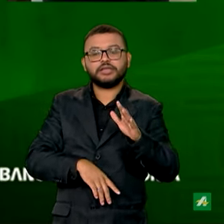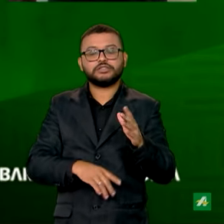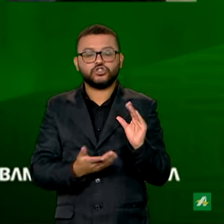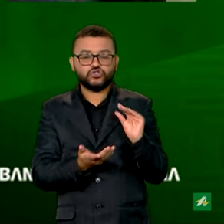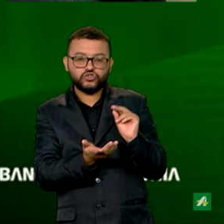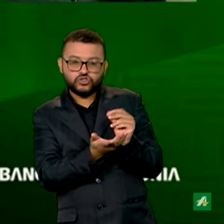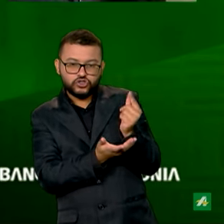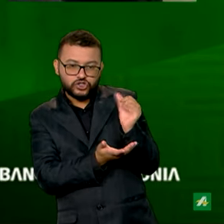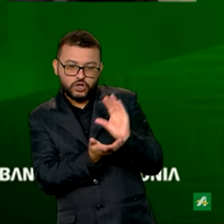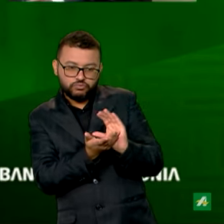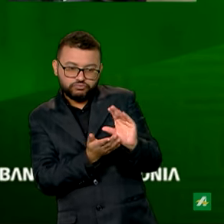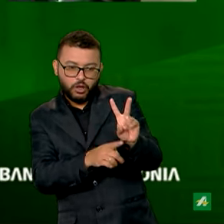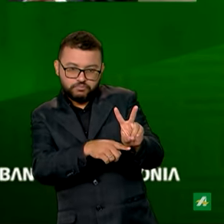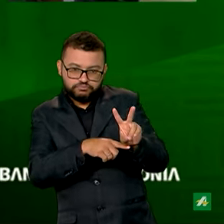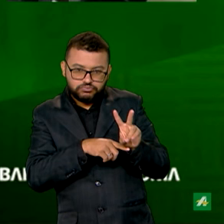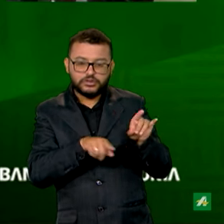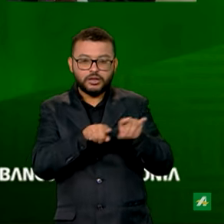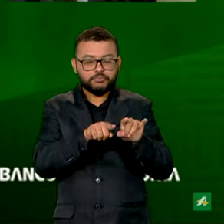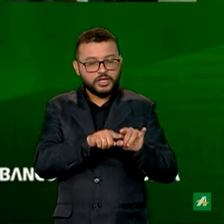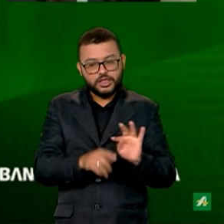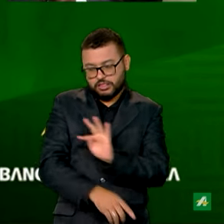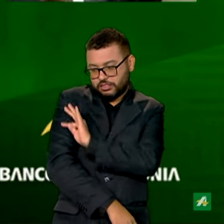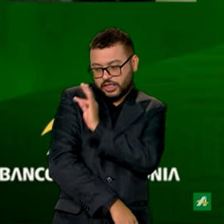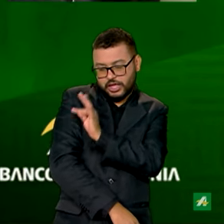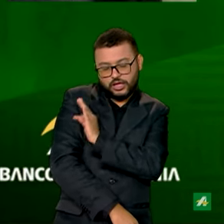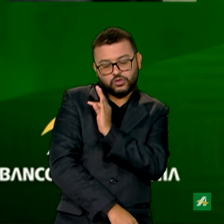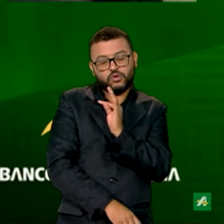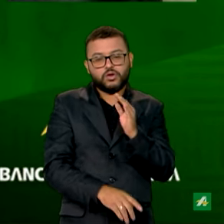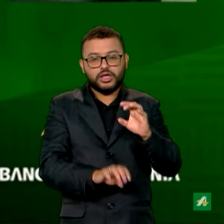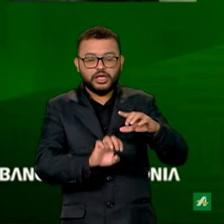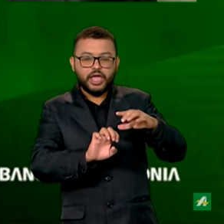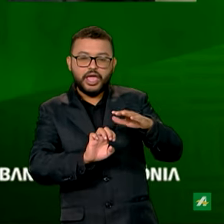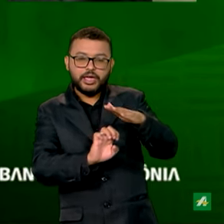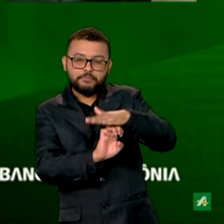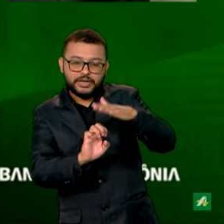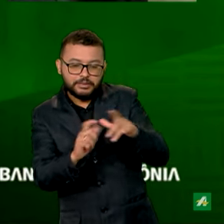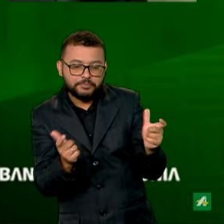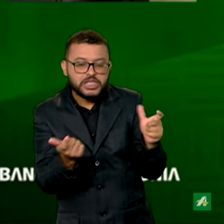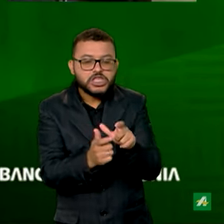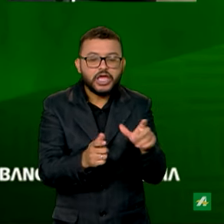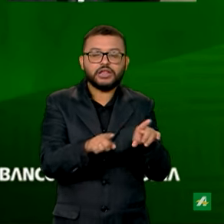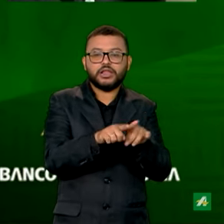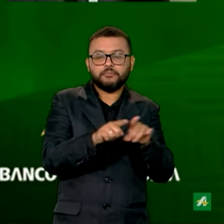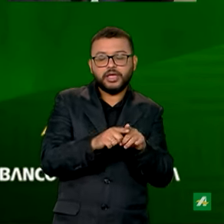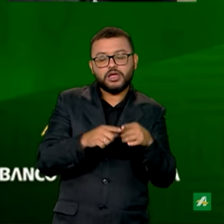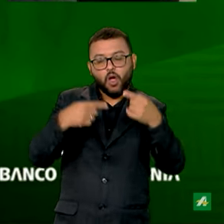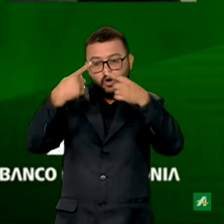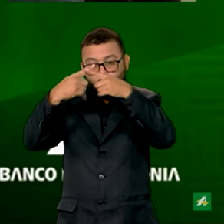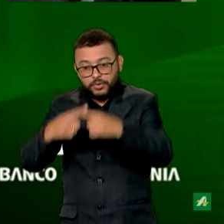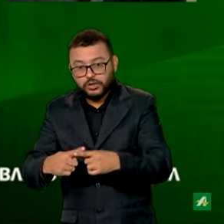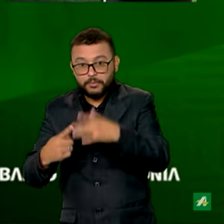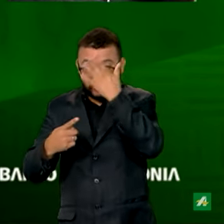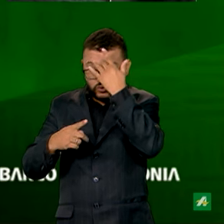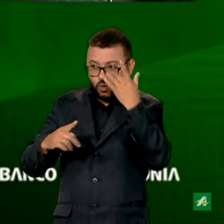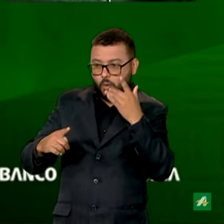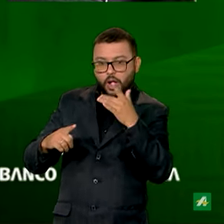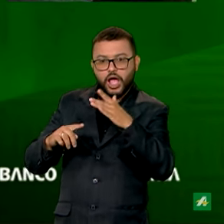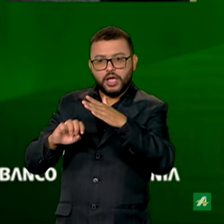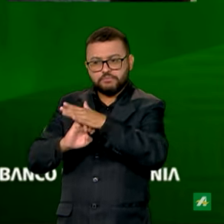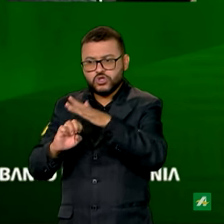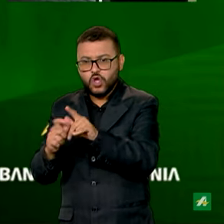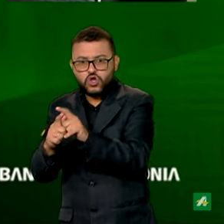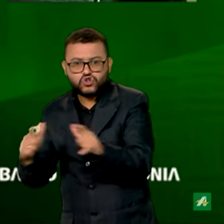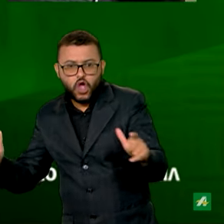crédito juntamente com a assistência técnica para o pequeno, levar crédito de qualidade competitivo para o grande e também